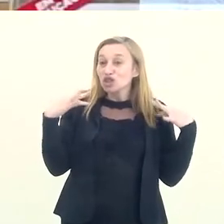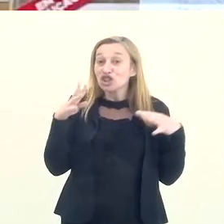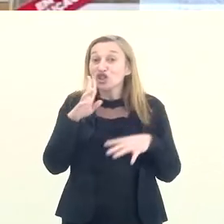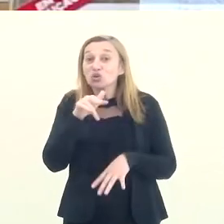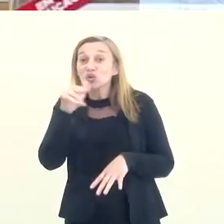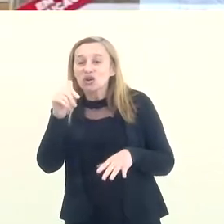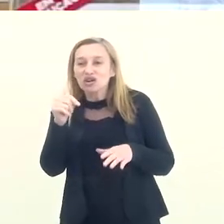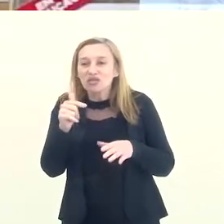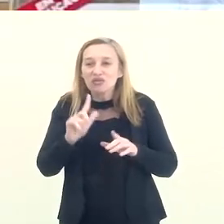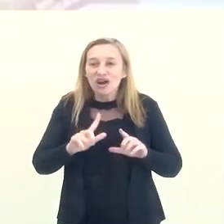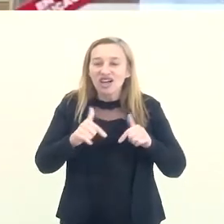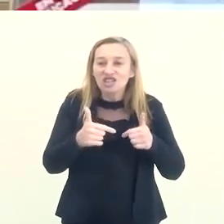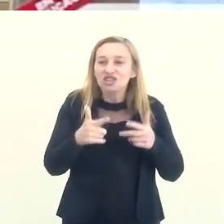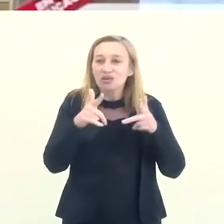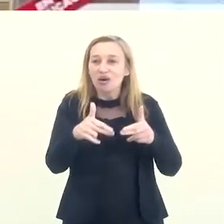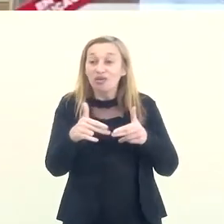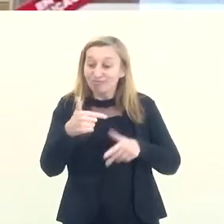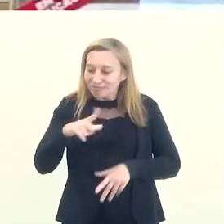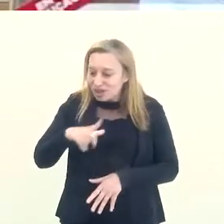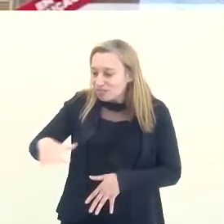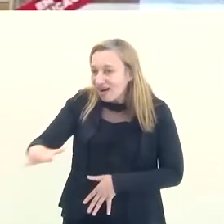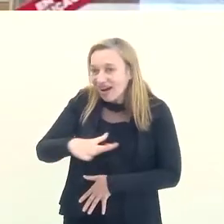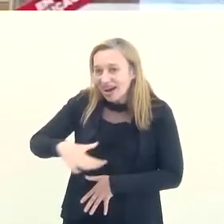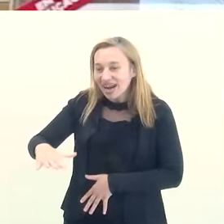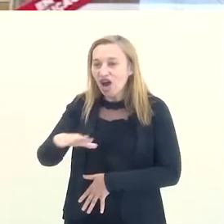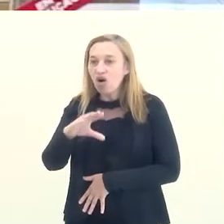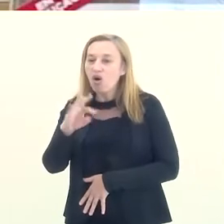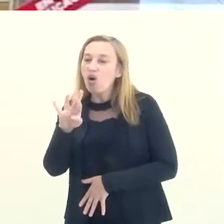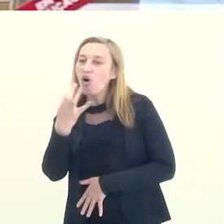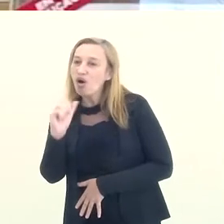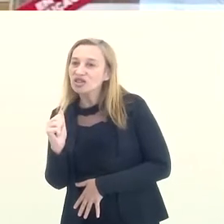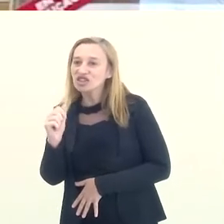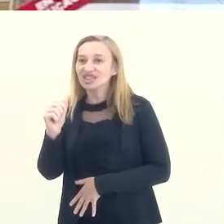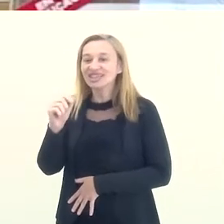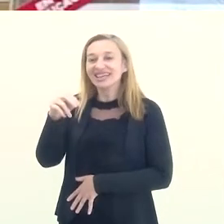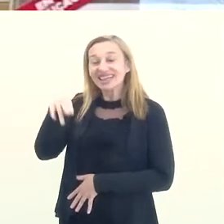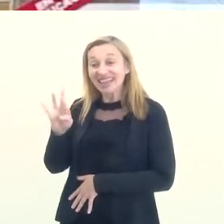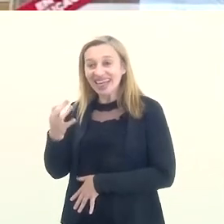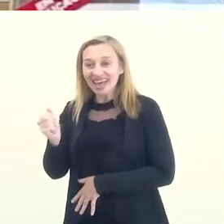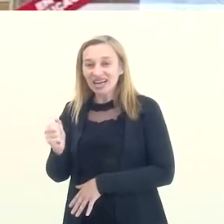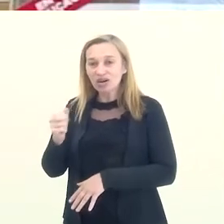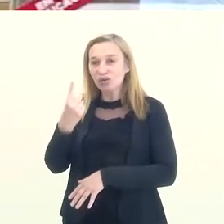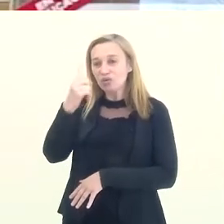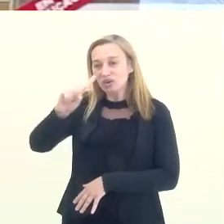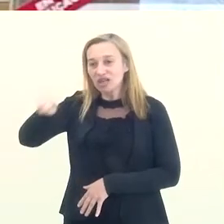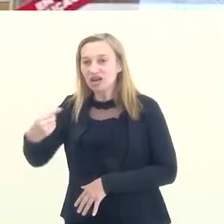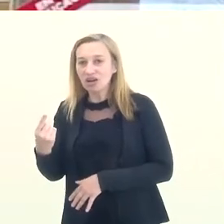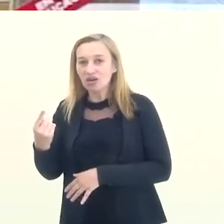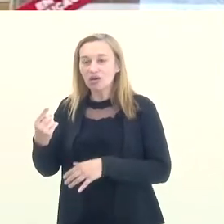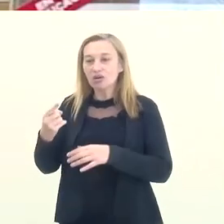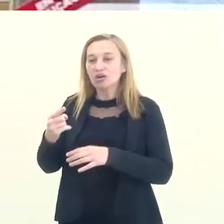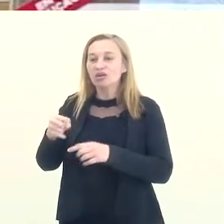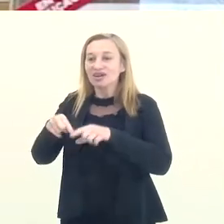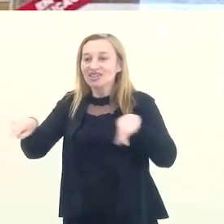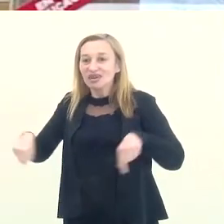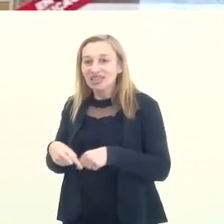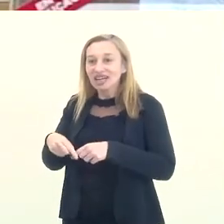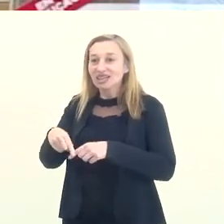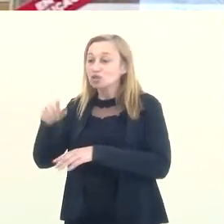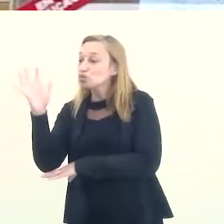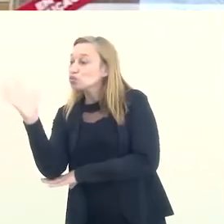da forma que deveria ser. E eu tenho uma área aqui, que é a Rocha Negra, 1 milhão e 400 mil metros quadrados de área verde.